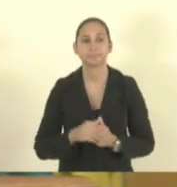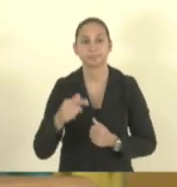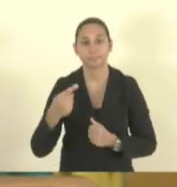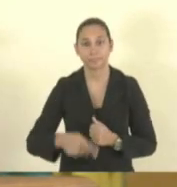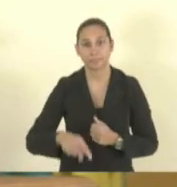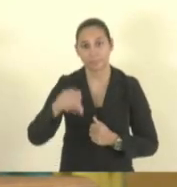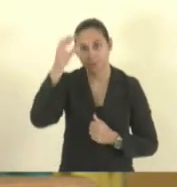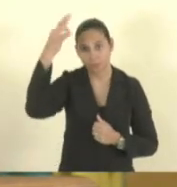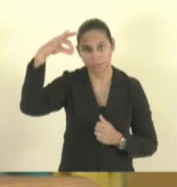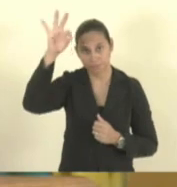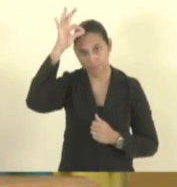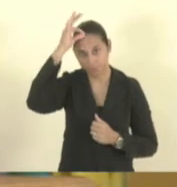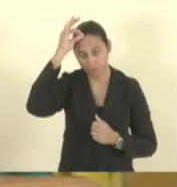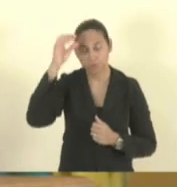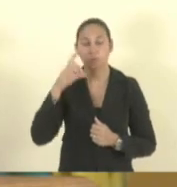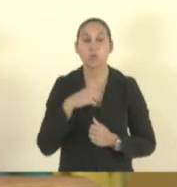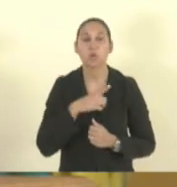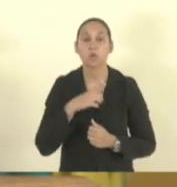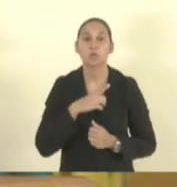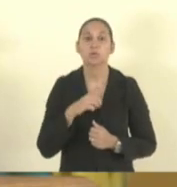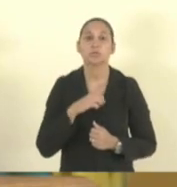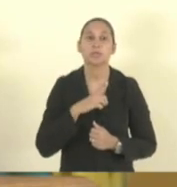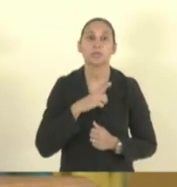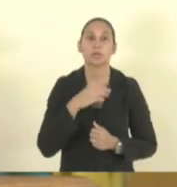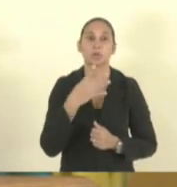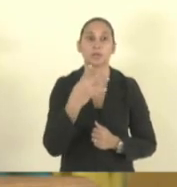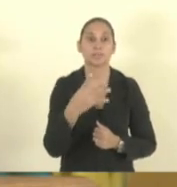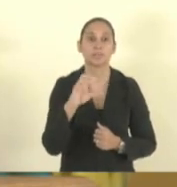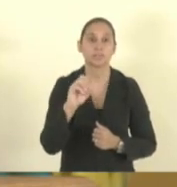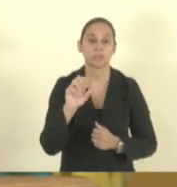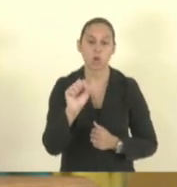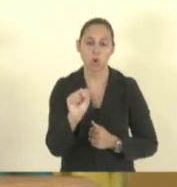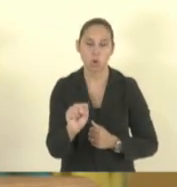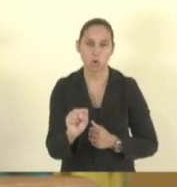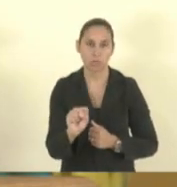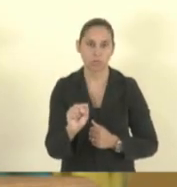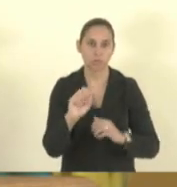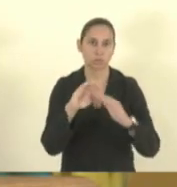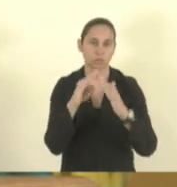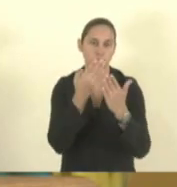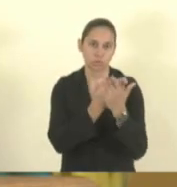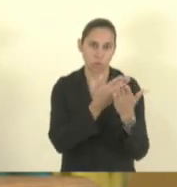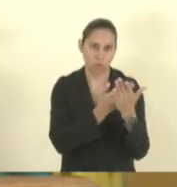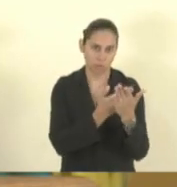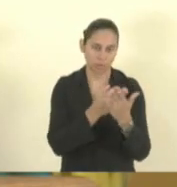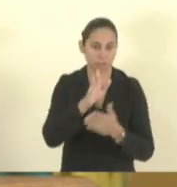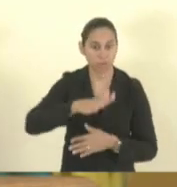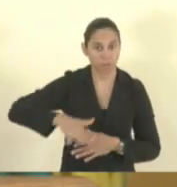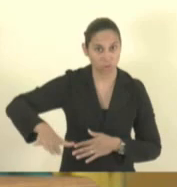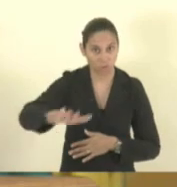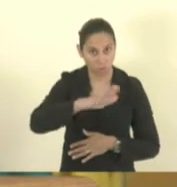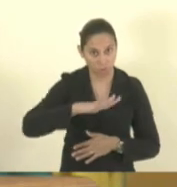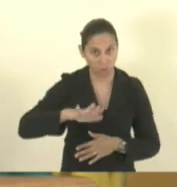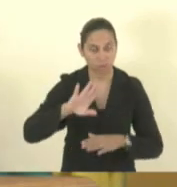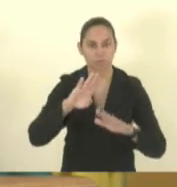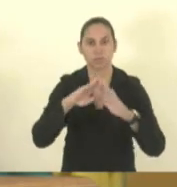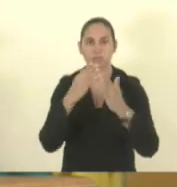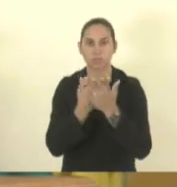Espírito Santo hoje ele é composto por 408 escolas então a nossa rede ela tem